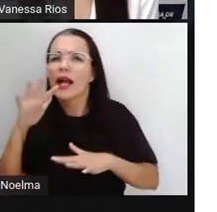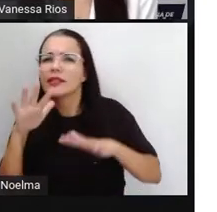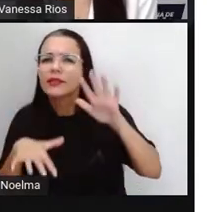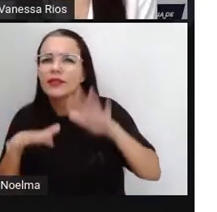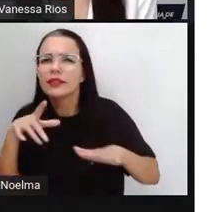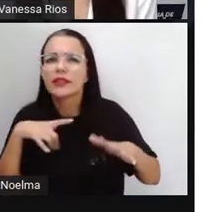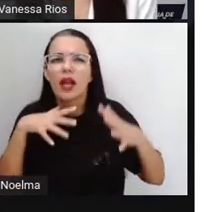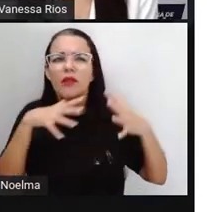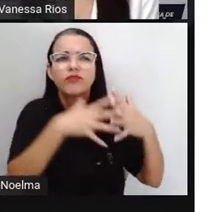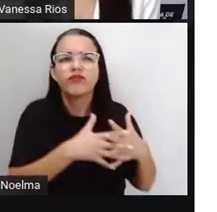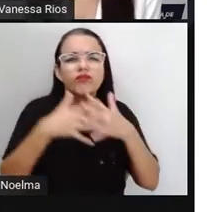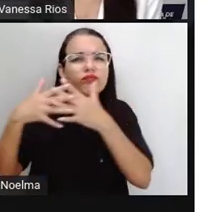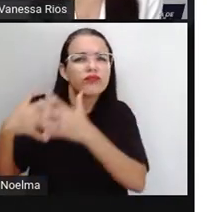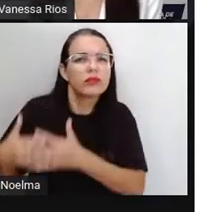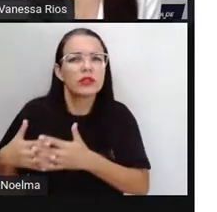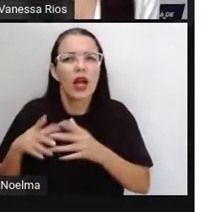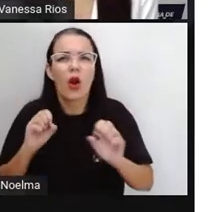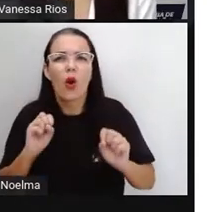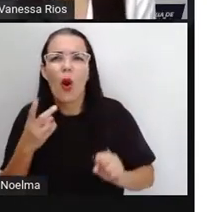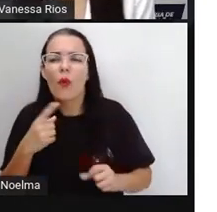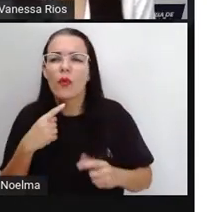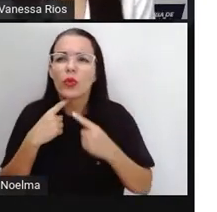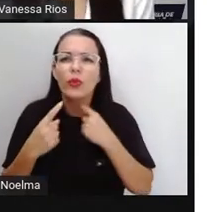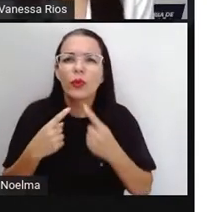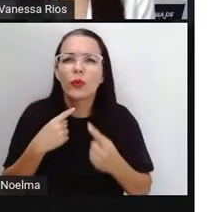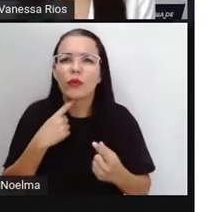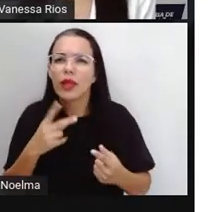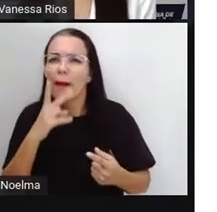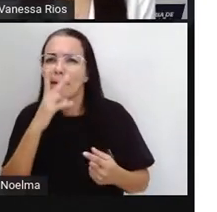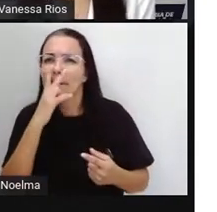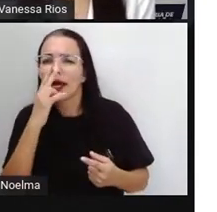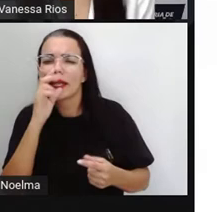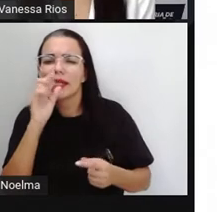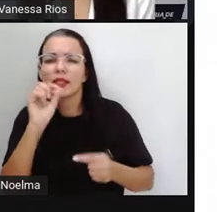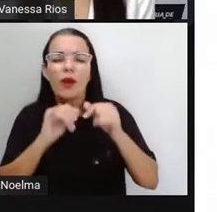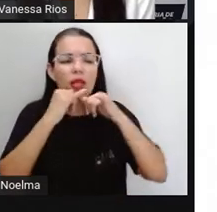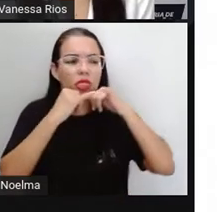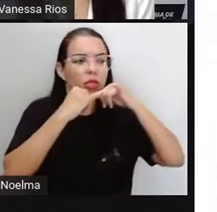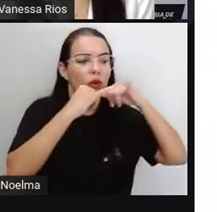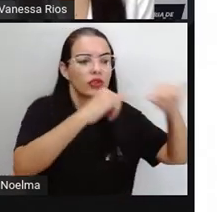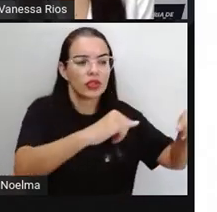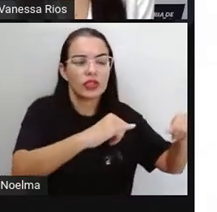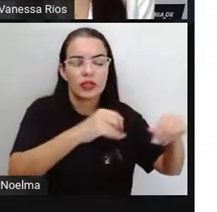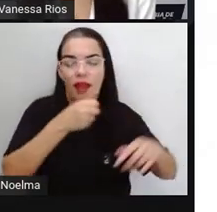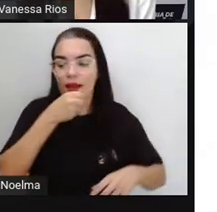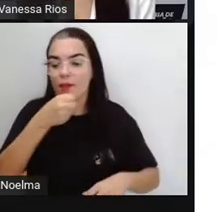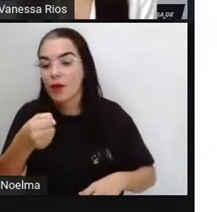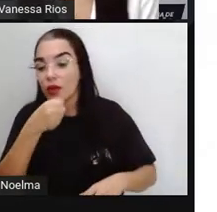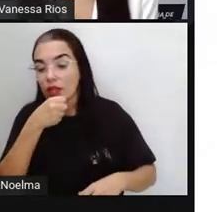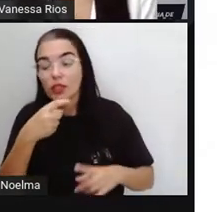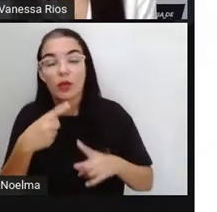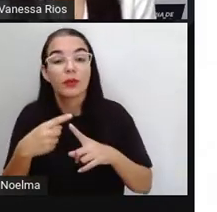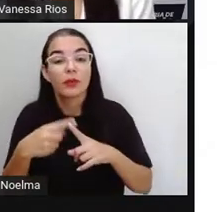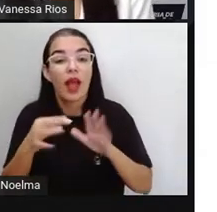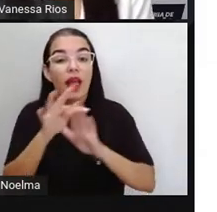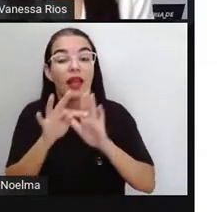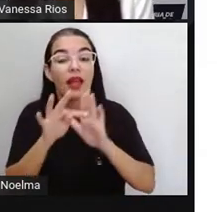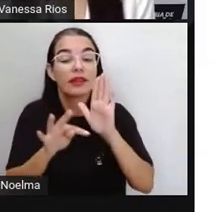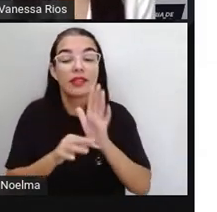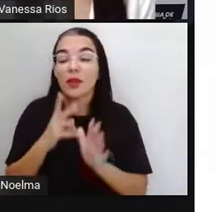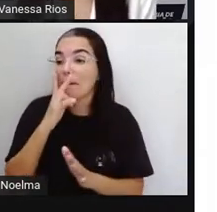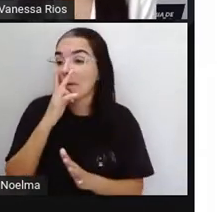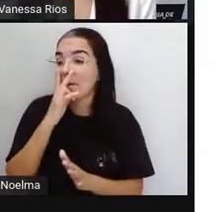aí uma dúvida em relação à notícia e reportagem, porque são textos com estrutura muito parecidas. Mas a gente vai